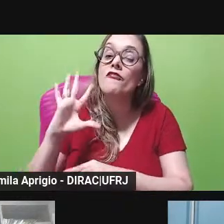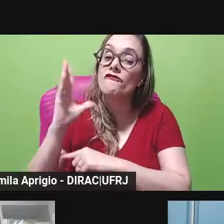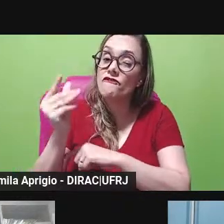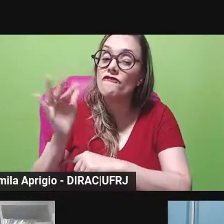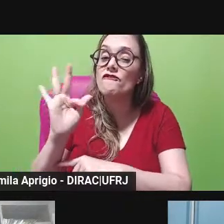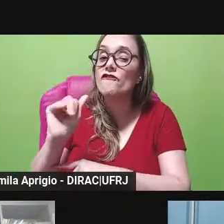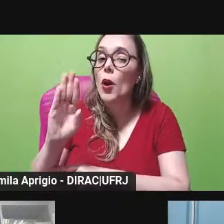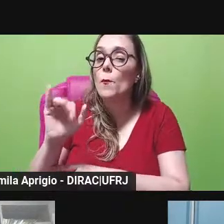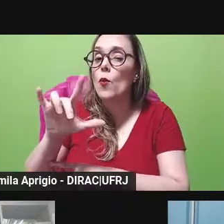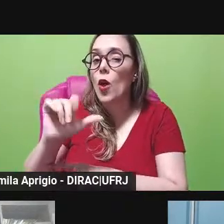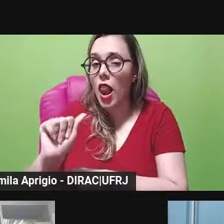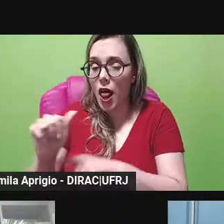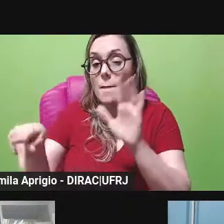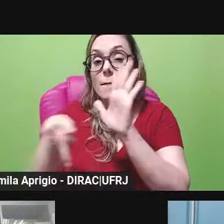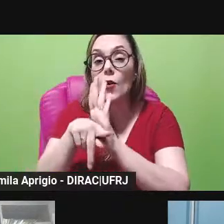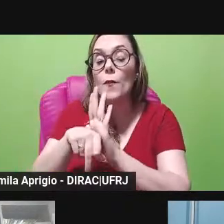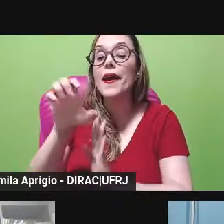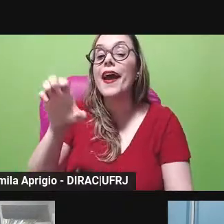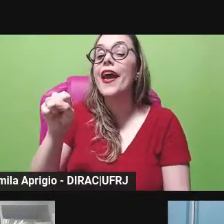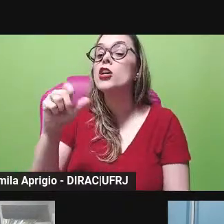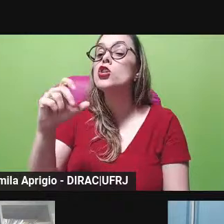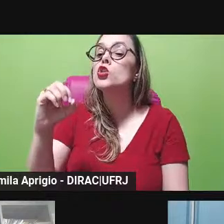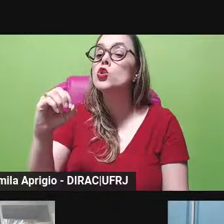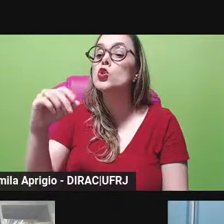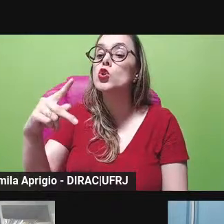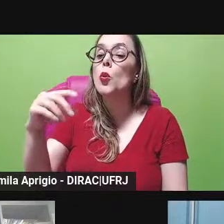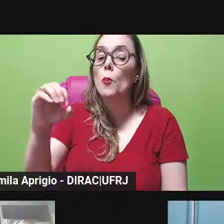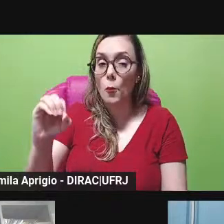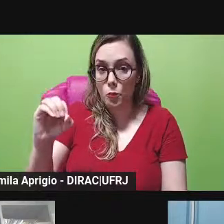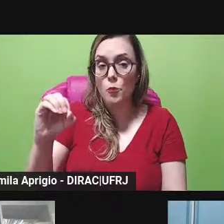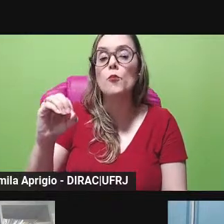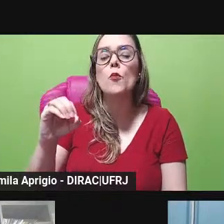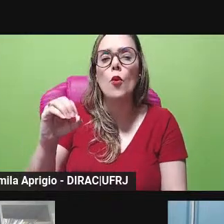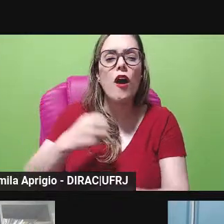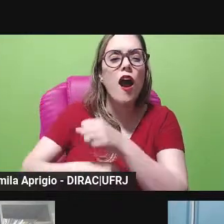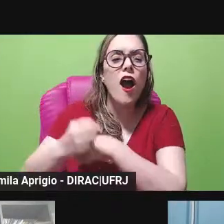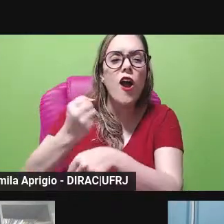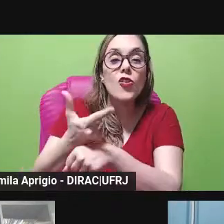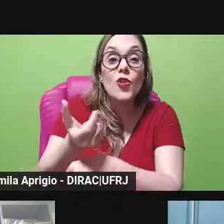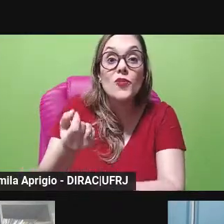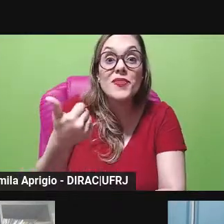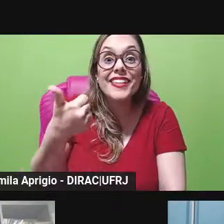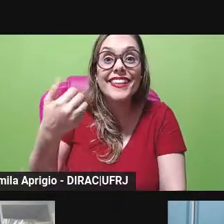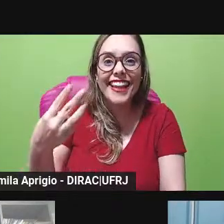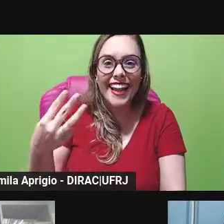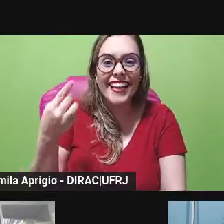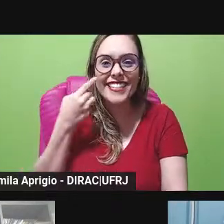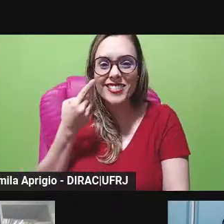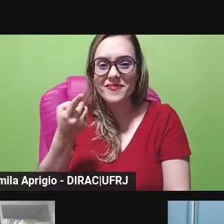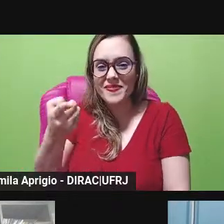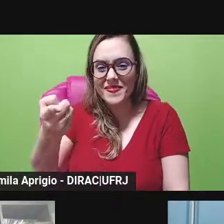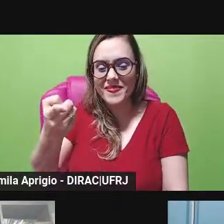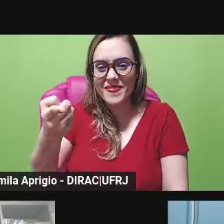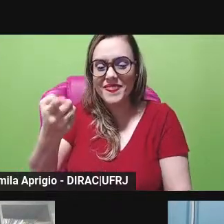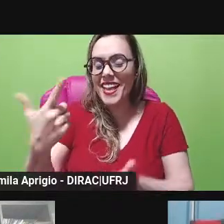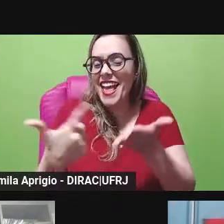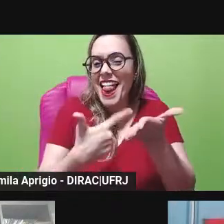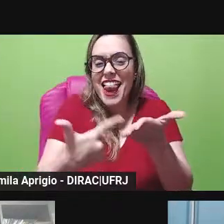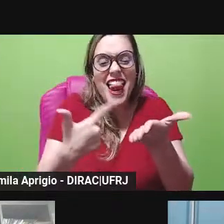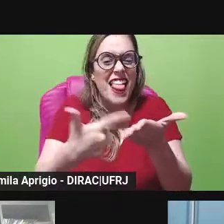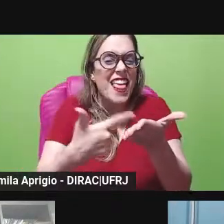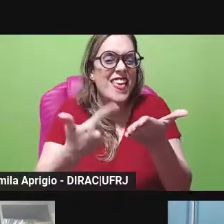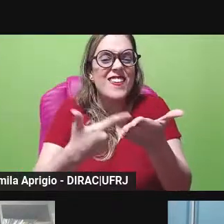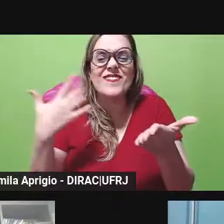2013 publicado em 2013 pela Cossack Naif eu tenho aqui o meu exemplar lindo e hoje a gente recebeu